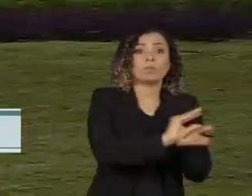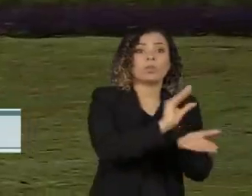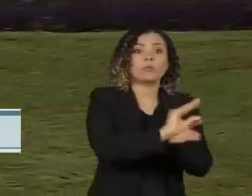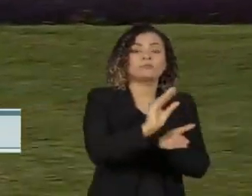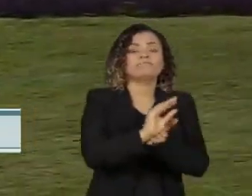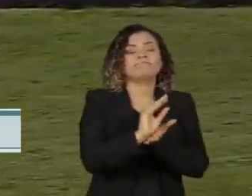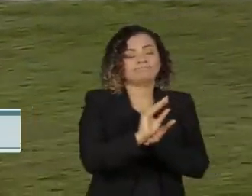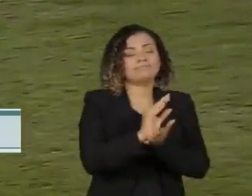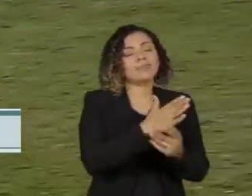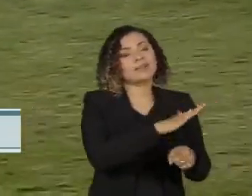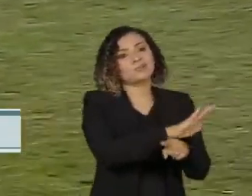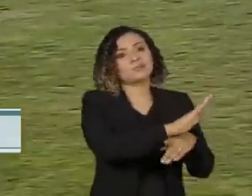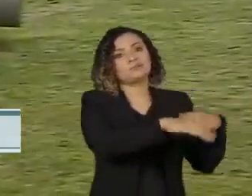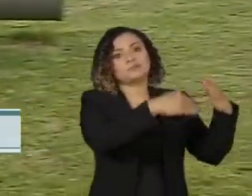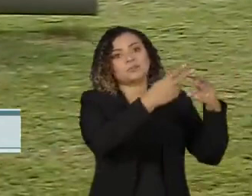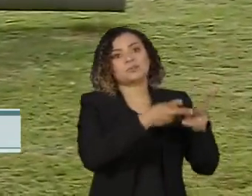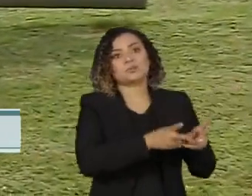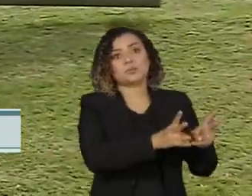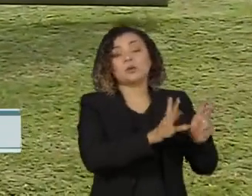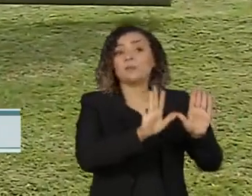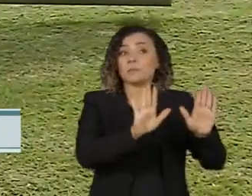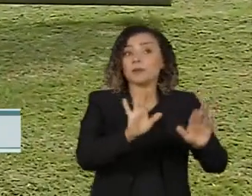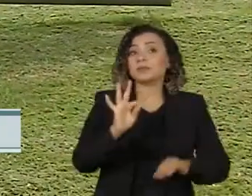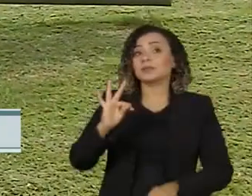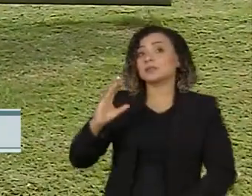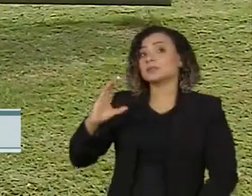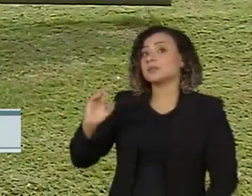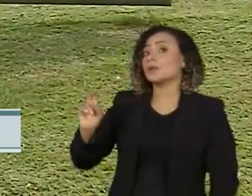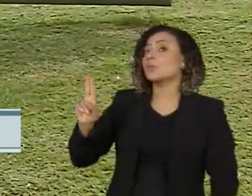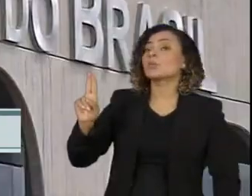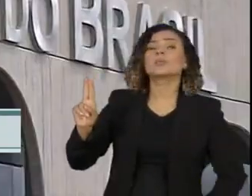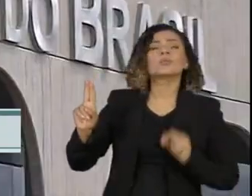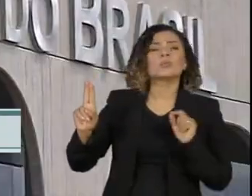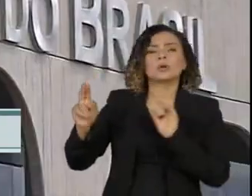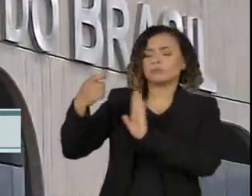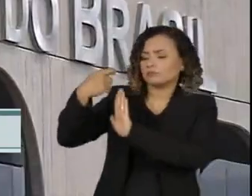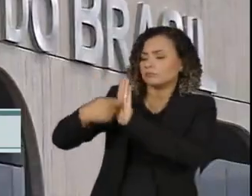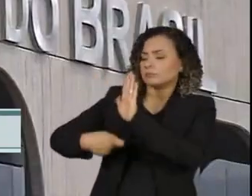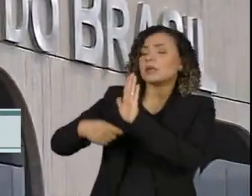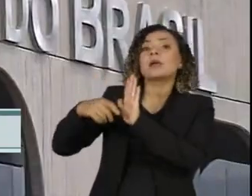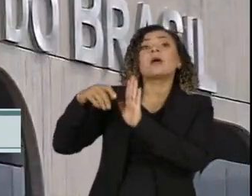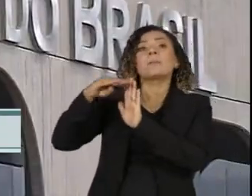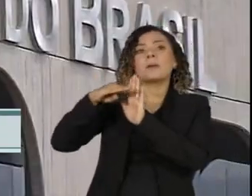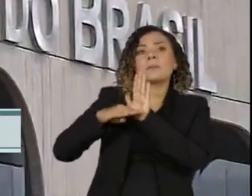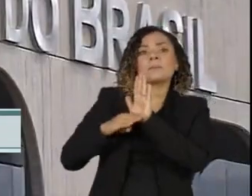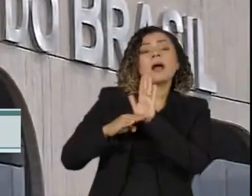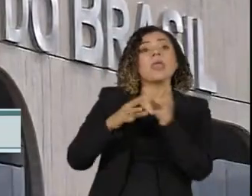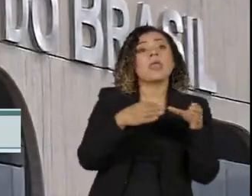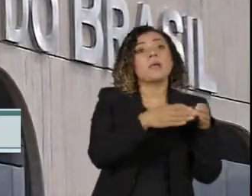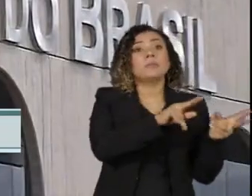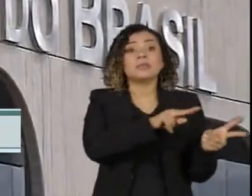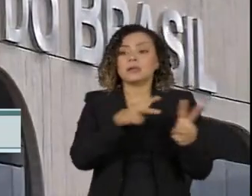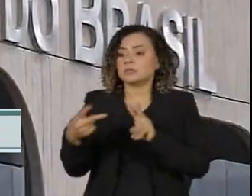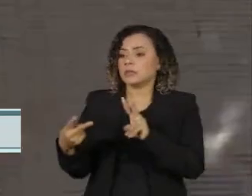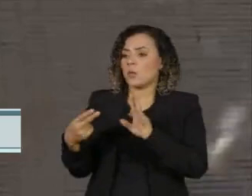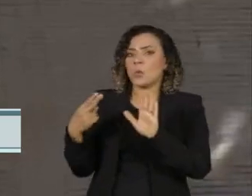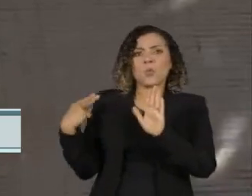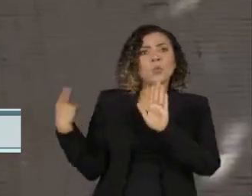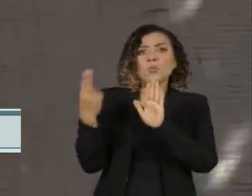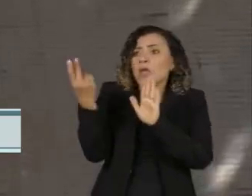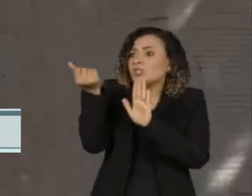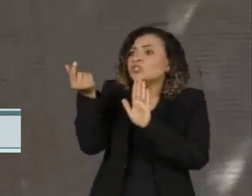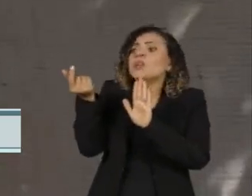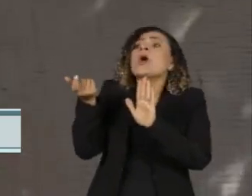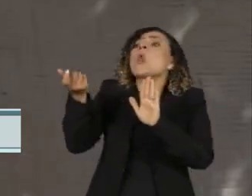Brasil. Com base num relatório do Tribunal de Contas da União, a equipe de transição do novo governo identificou que não há recursos